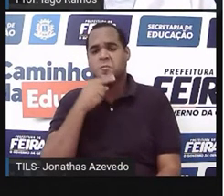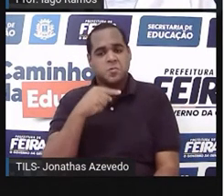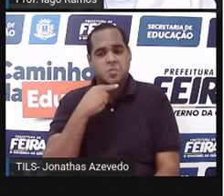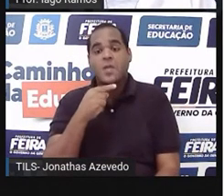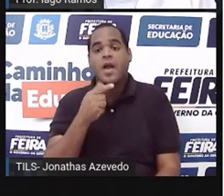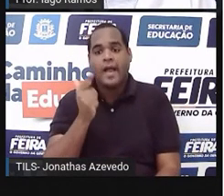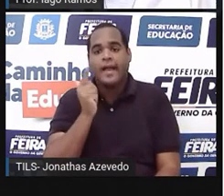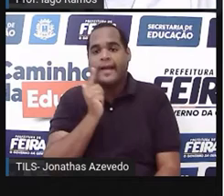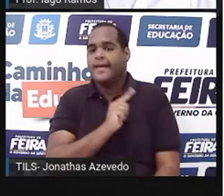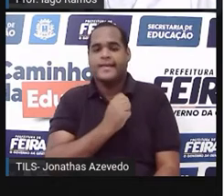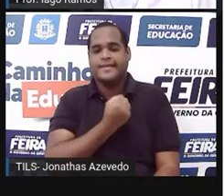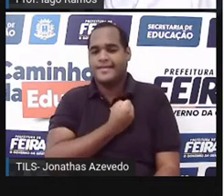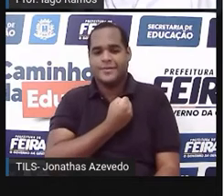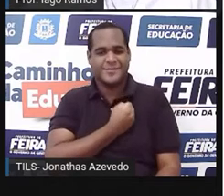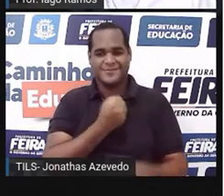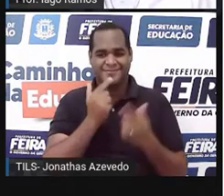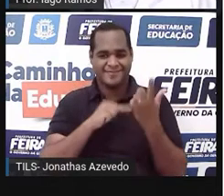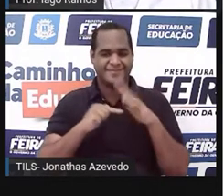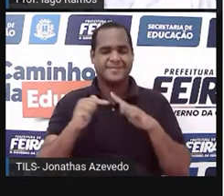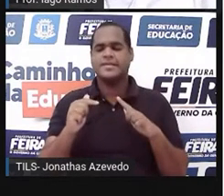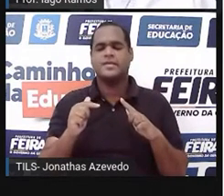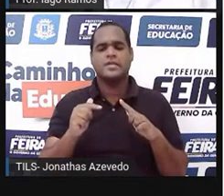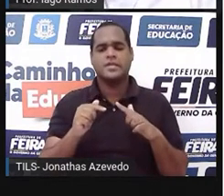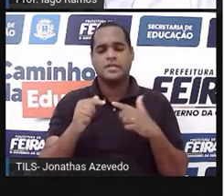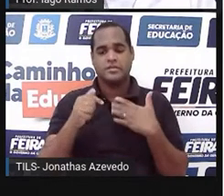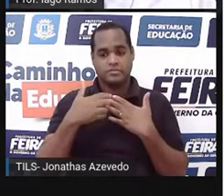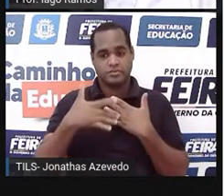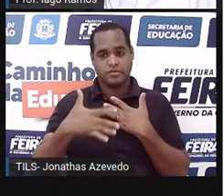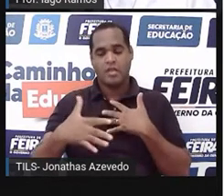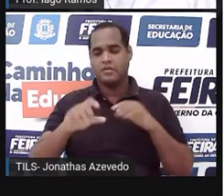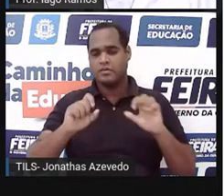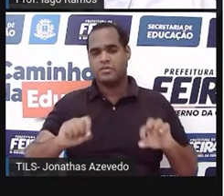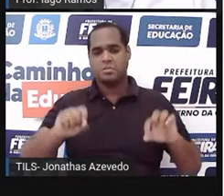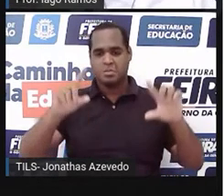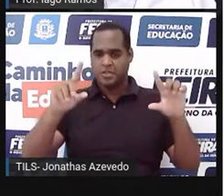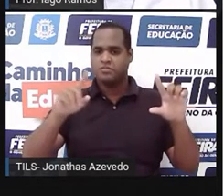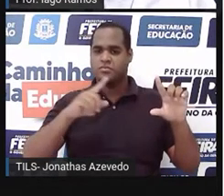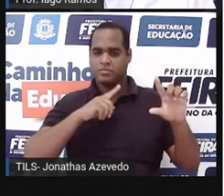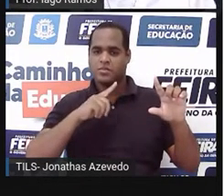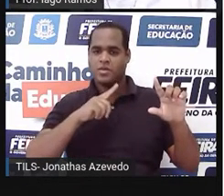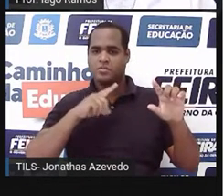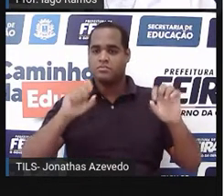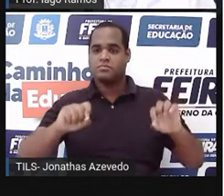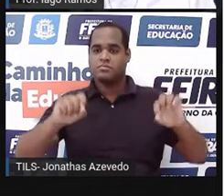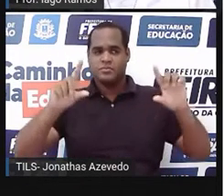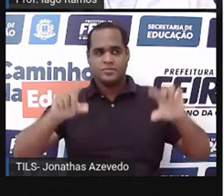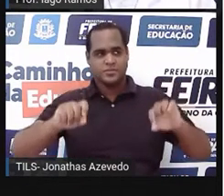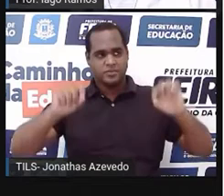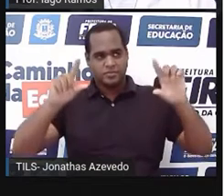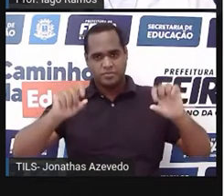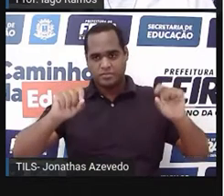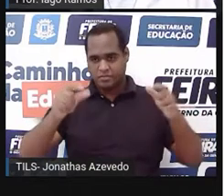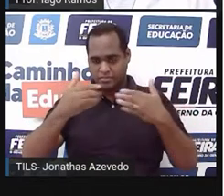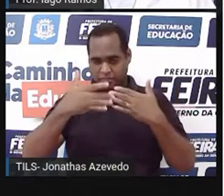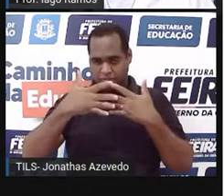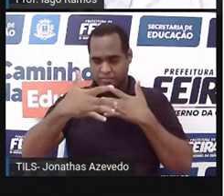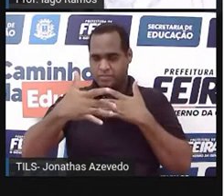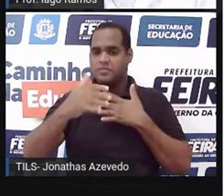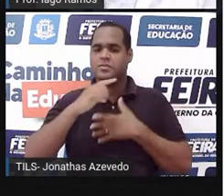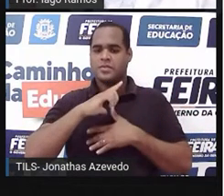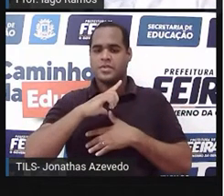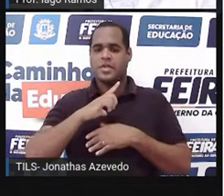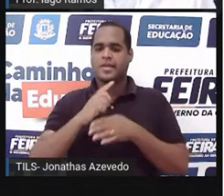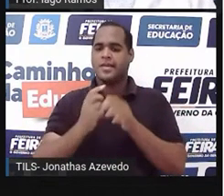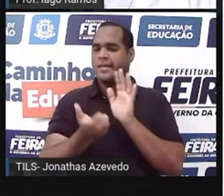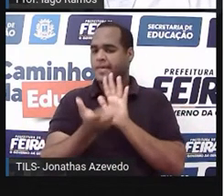Então, olha só. Nas próximas telas, aliás, na próxima tela vai aparecer aí umas